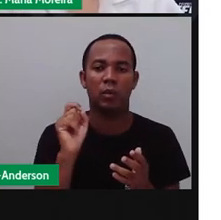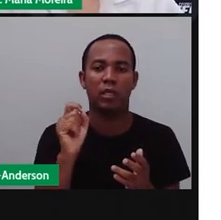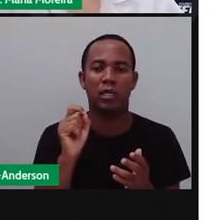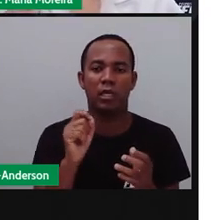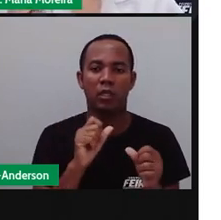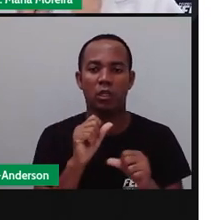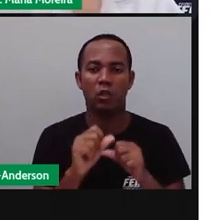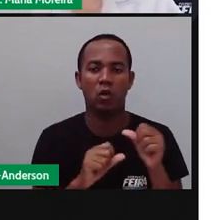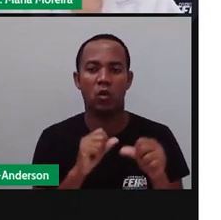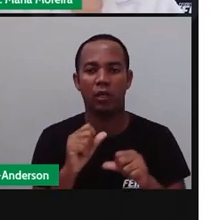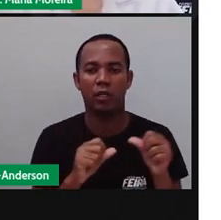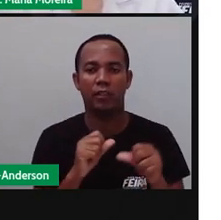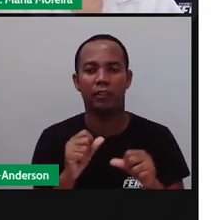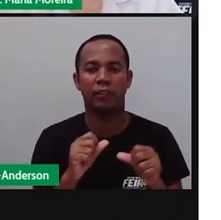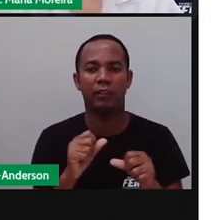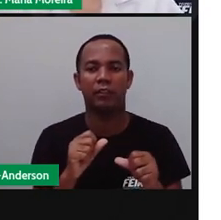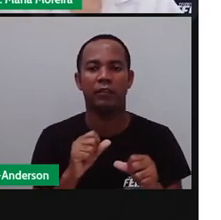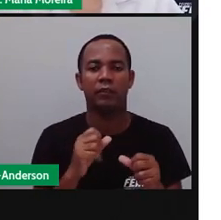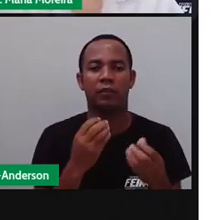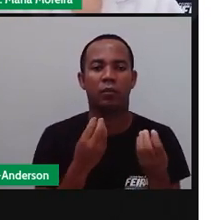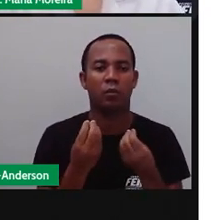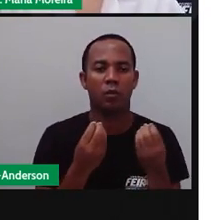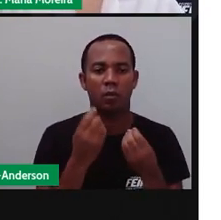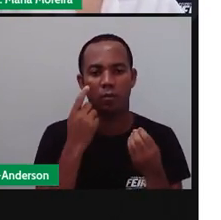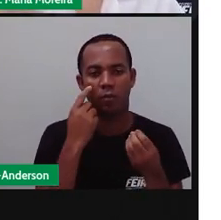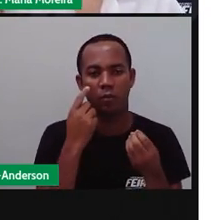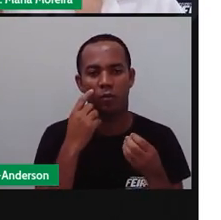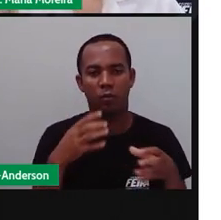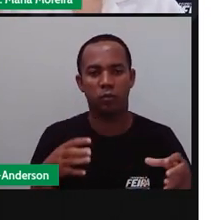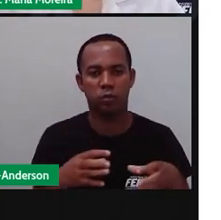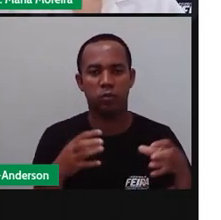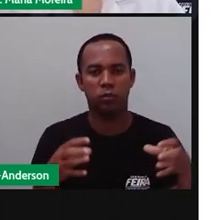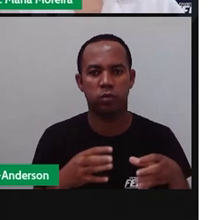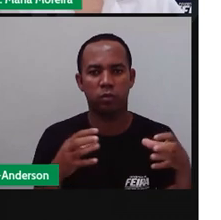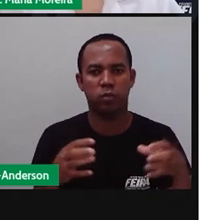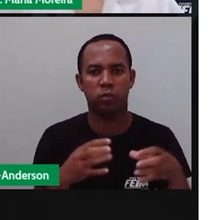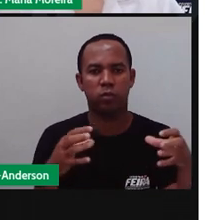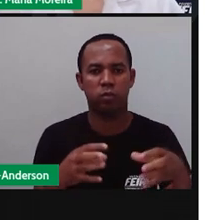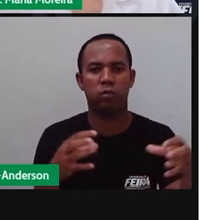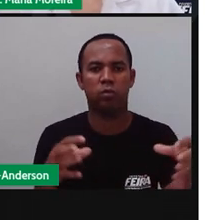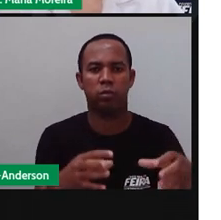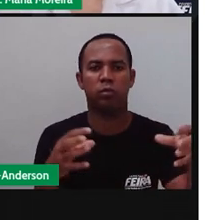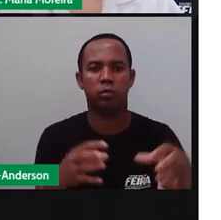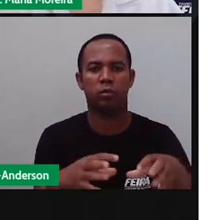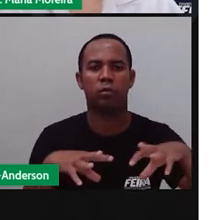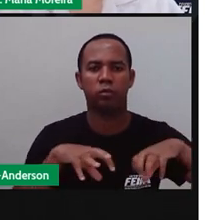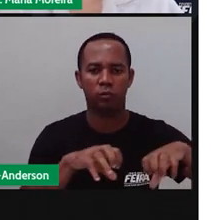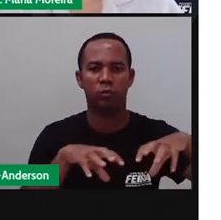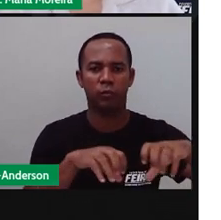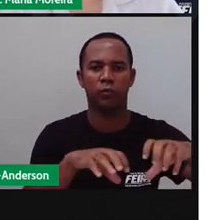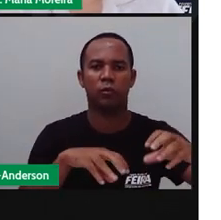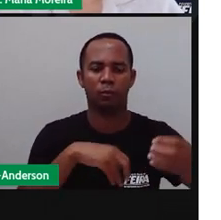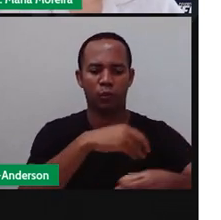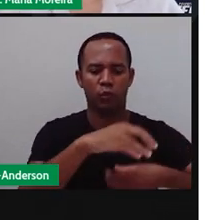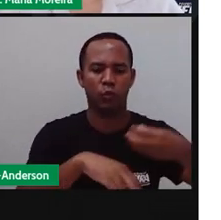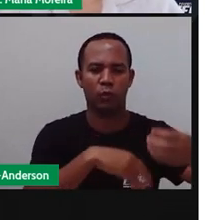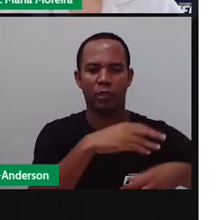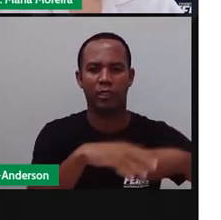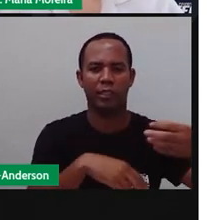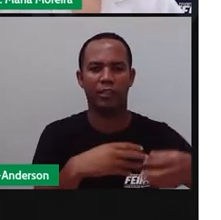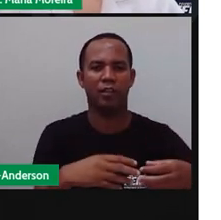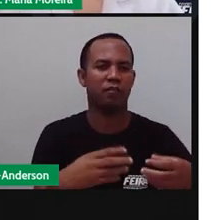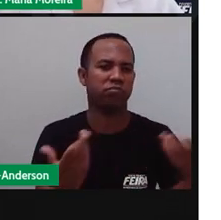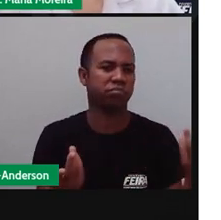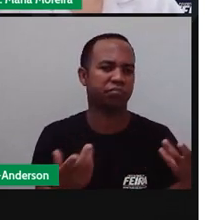o solo e adequá-lo para as plantações. Então, a gente pode usar compostagem porque a vai utilizar isso como adubo. Lembra que ela falou isso aqui com